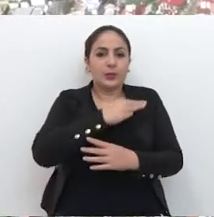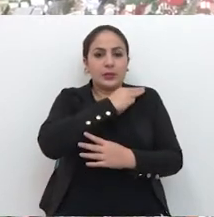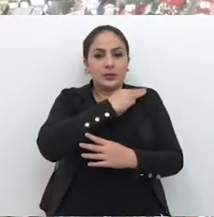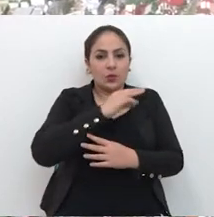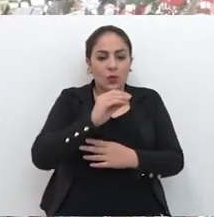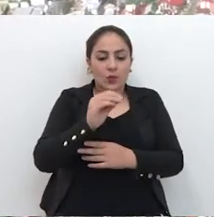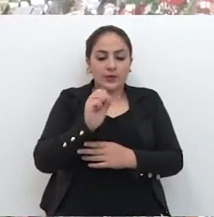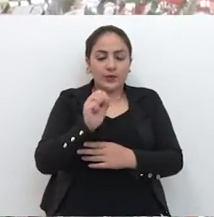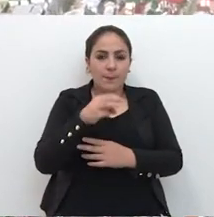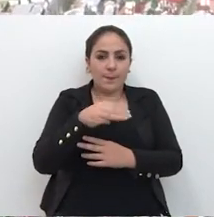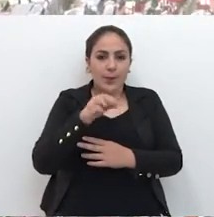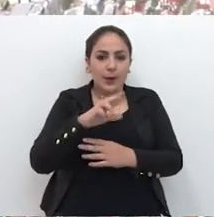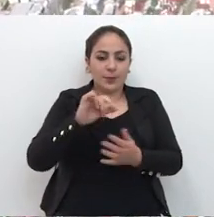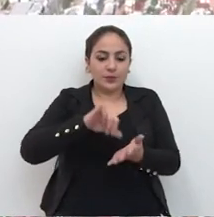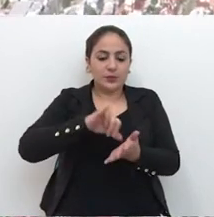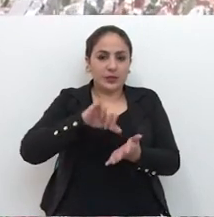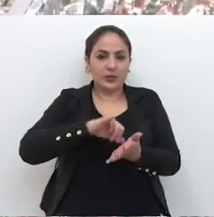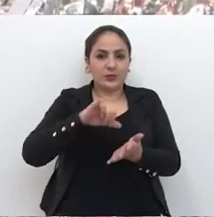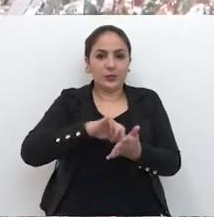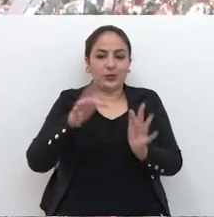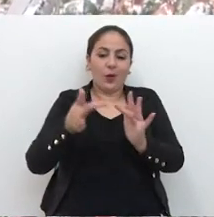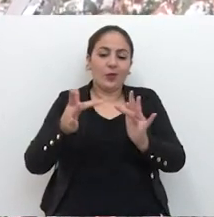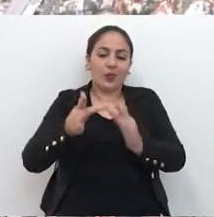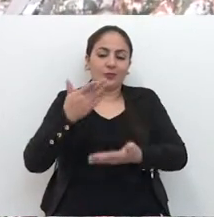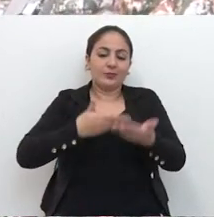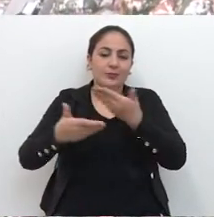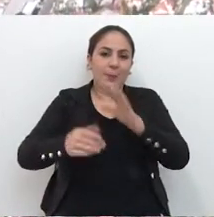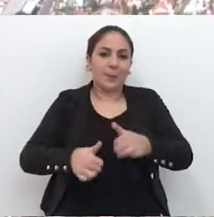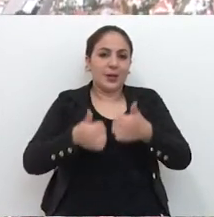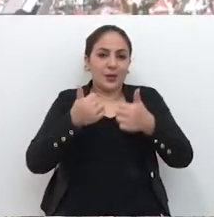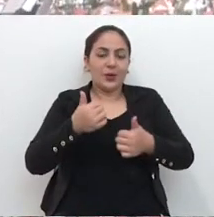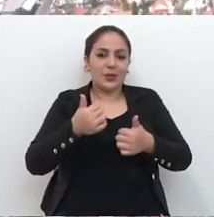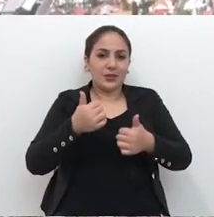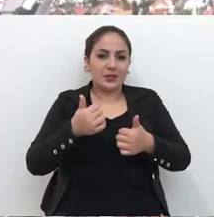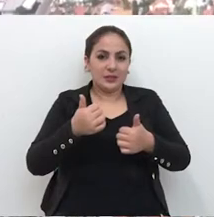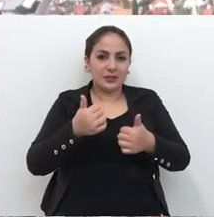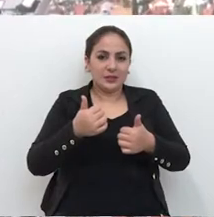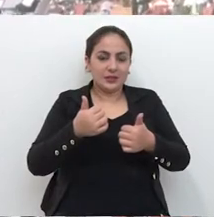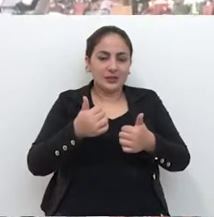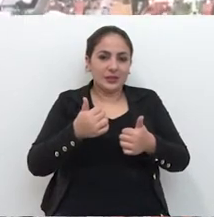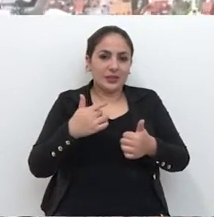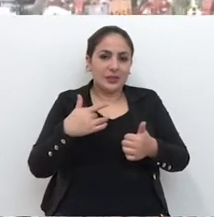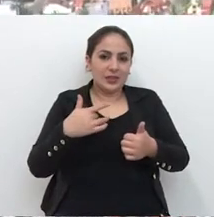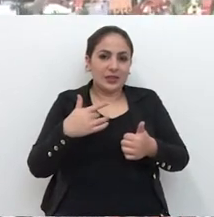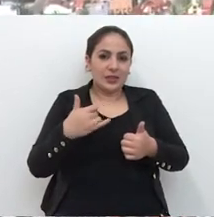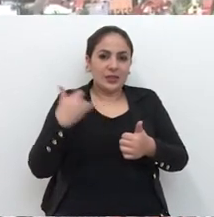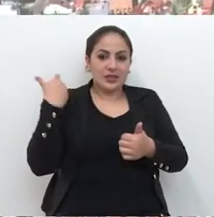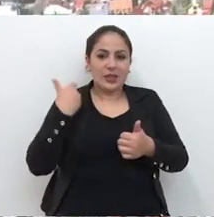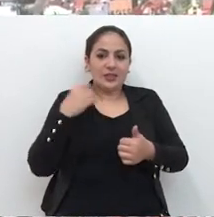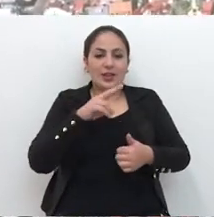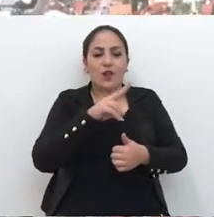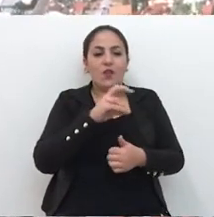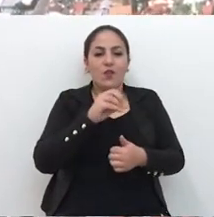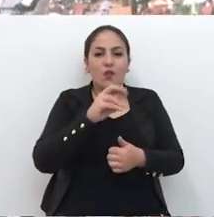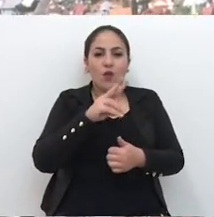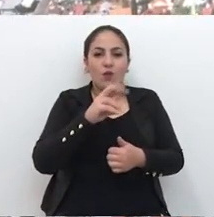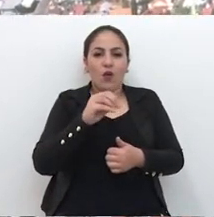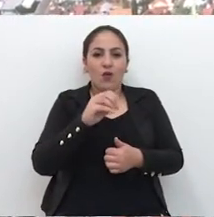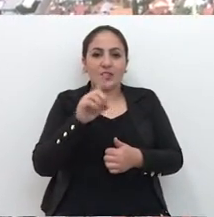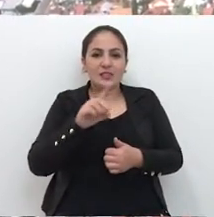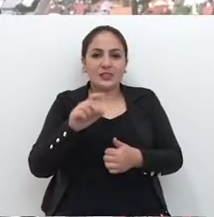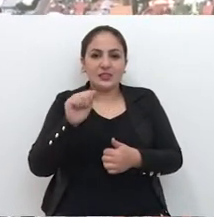ministro dos Marterra para, então, o Centro de Convivência da Melhor Idade, aqui em Passifundo, apelidado, então, por eles, o Vovôzão.